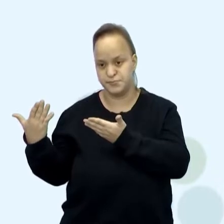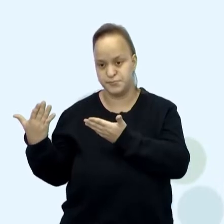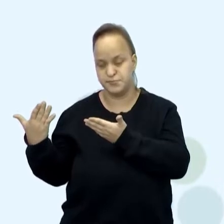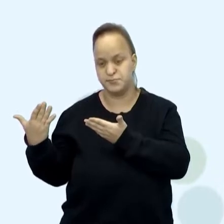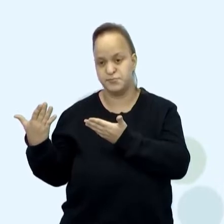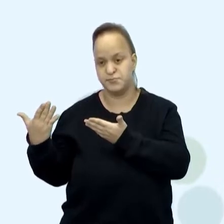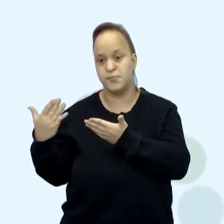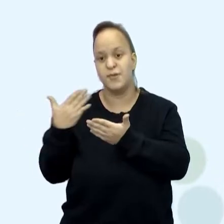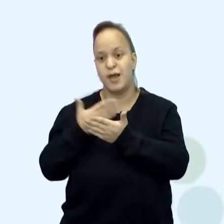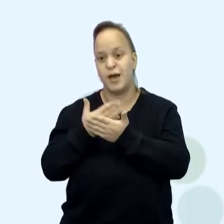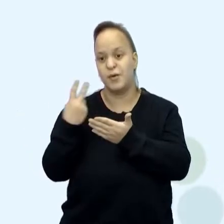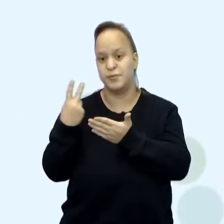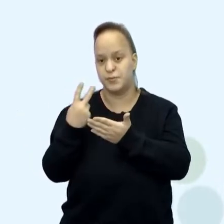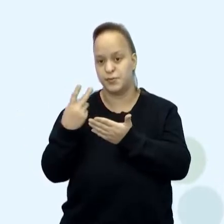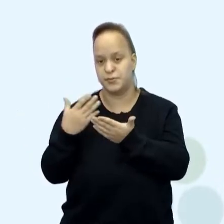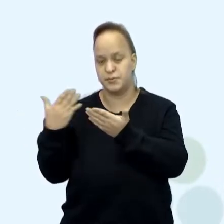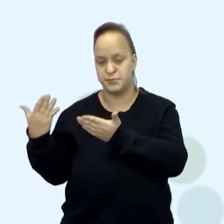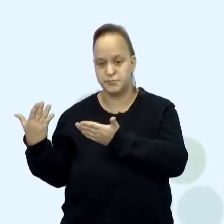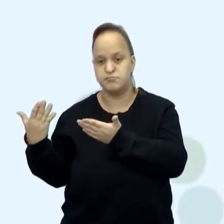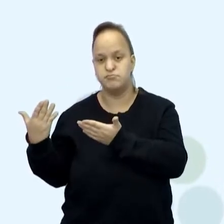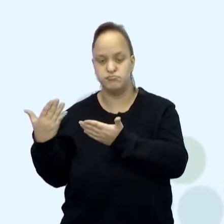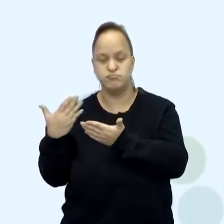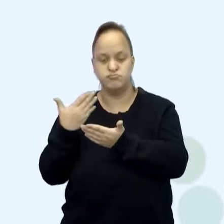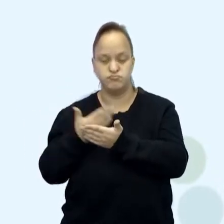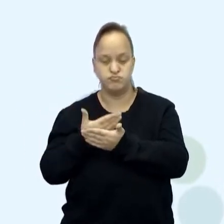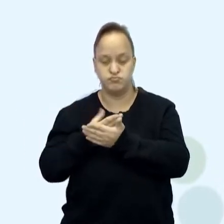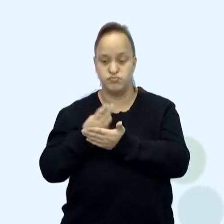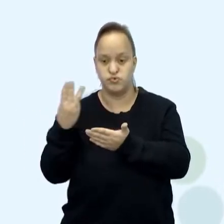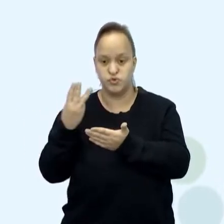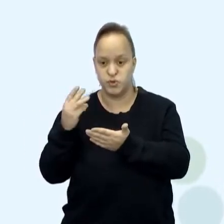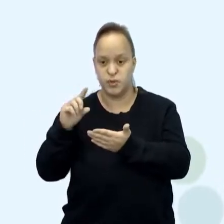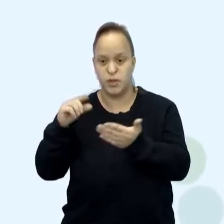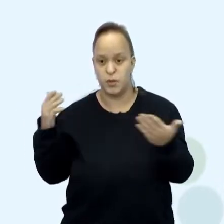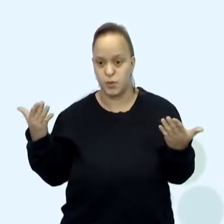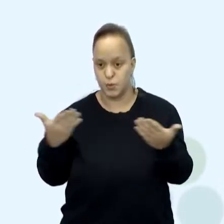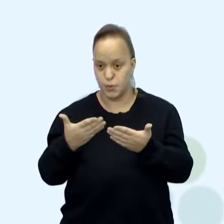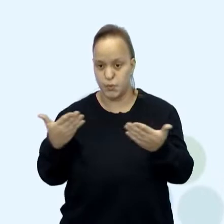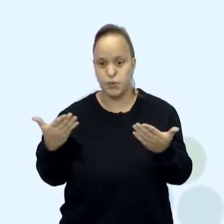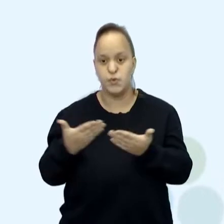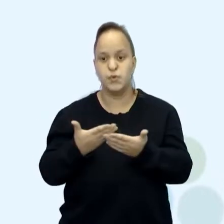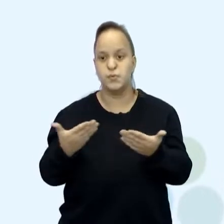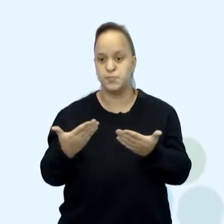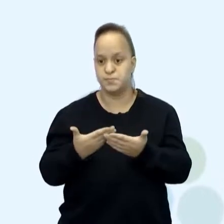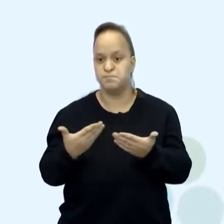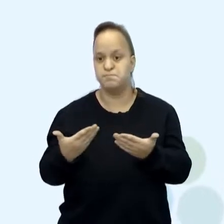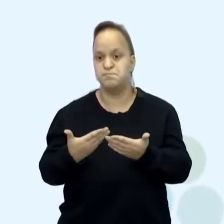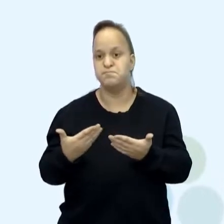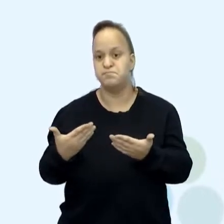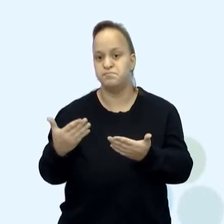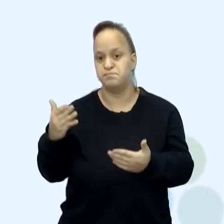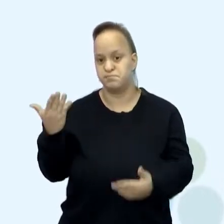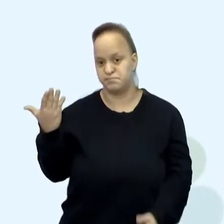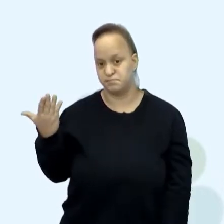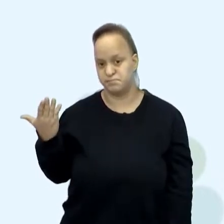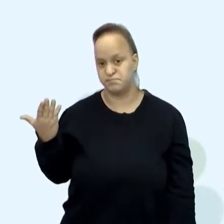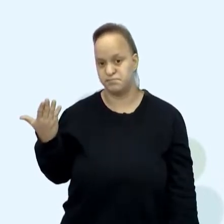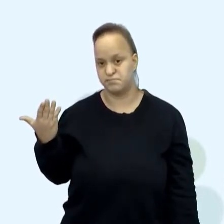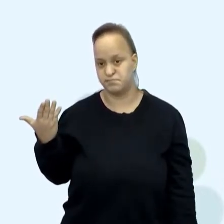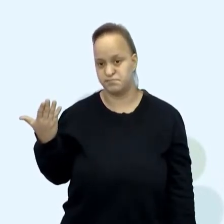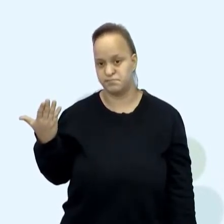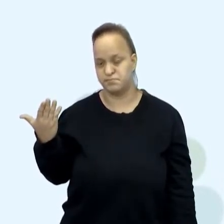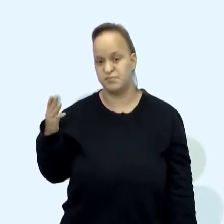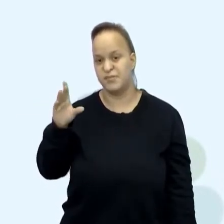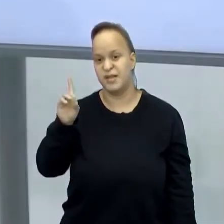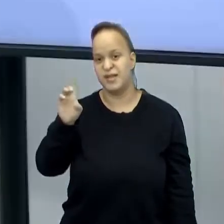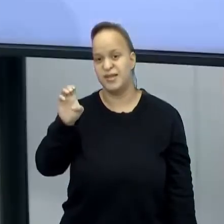ontem. E na aula 3, que é hoje, agora, nesse exato momento, designer. Então, nós vamos